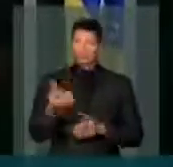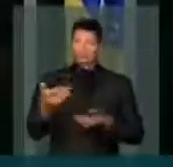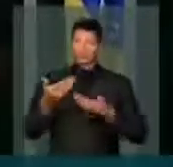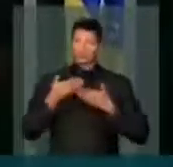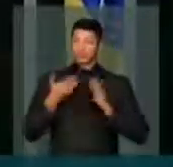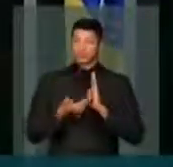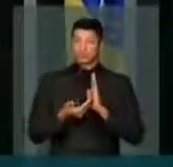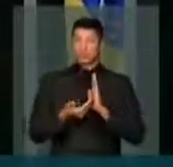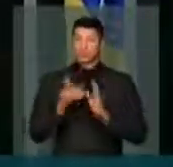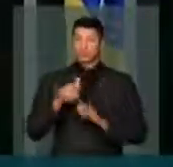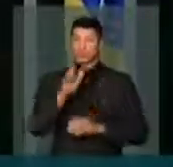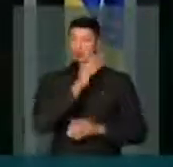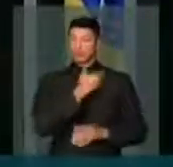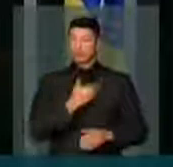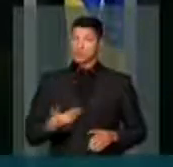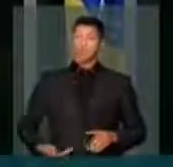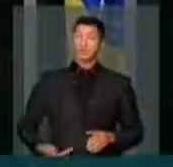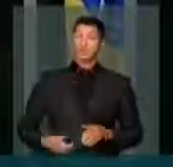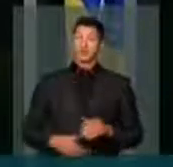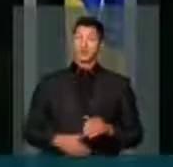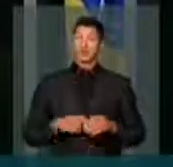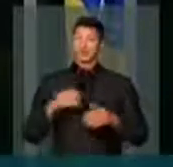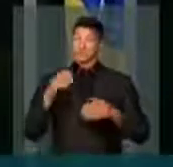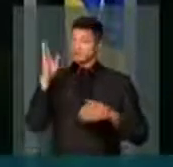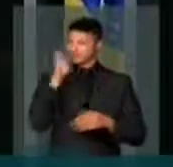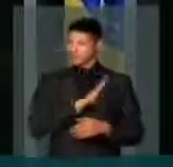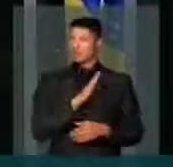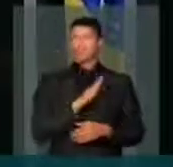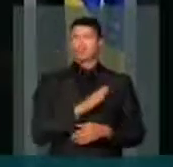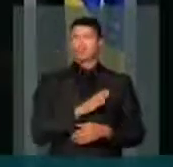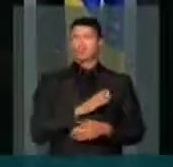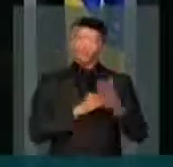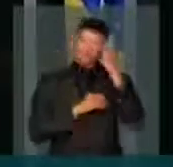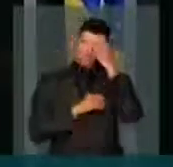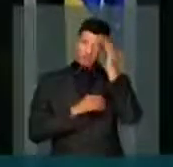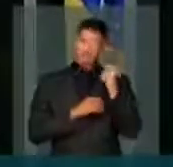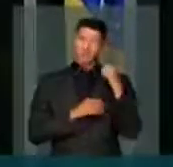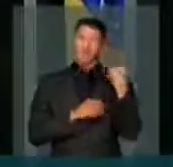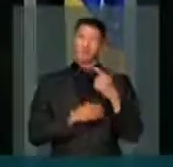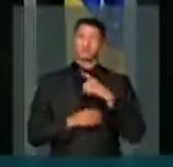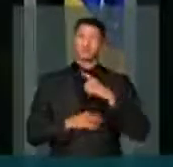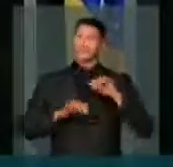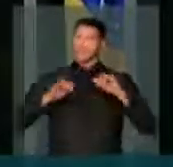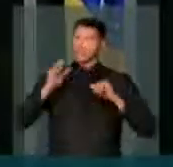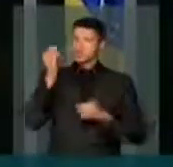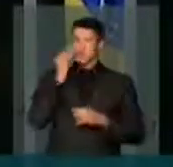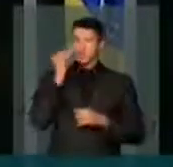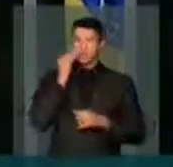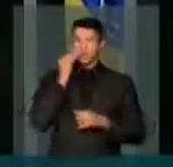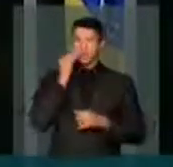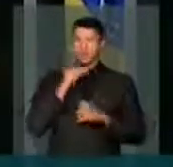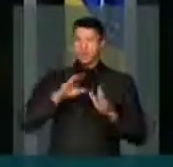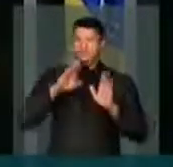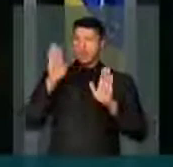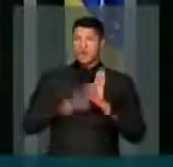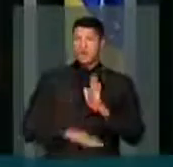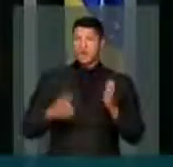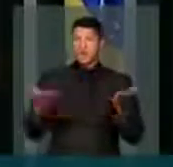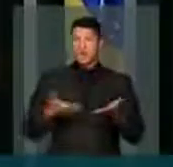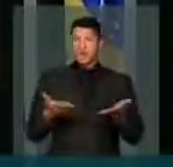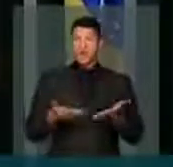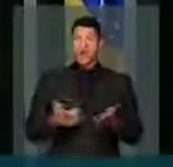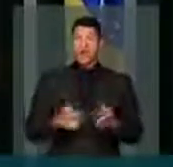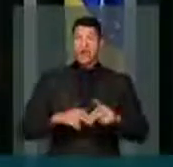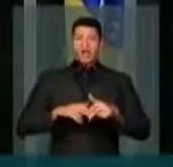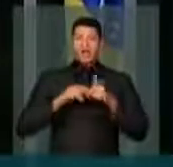veem em casa, é que o governo, covardemente, sabendo que tem uma grande chance de ser derrotado hoje,